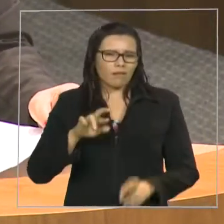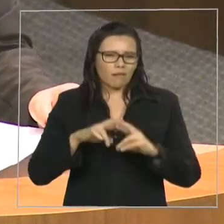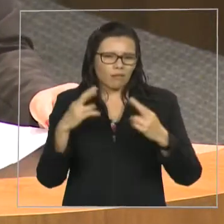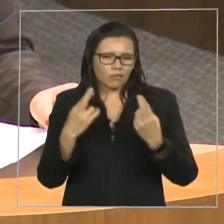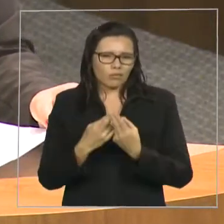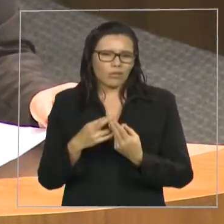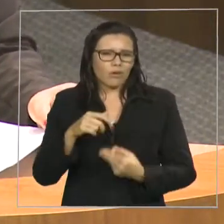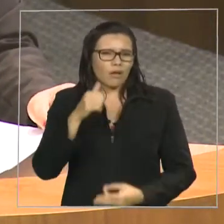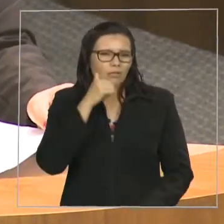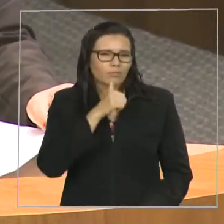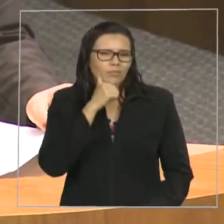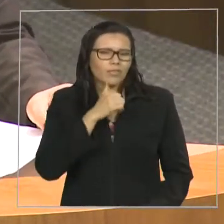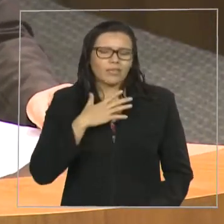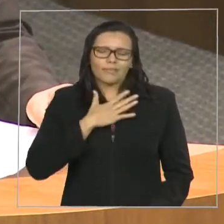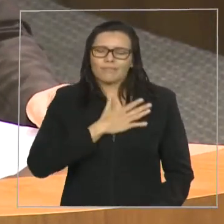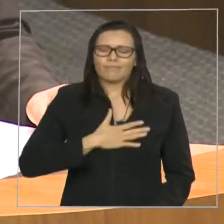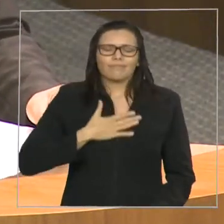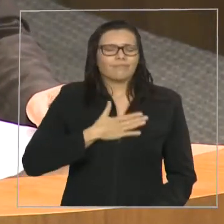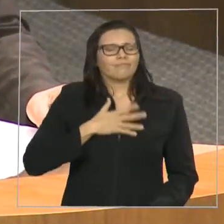empreendimentos,